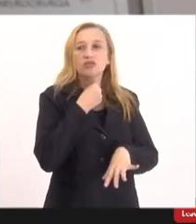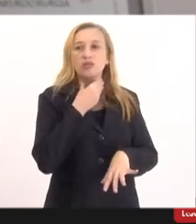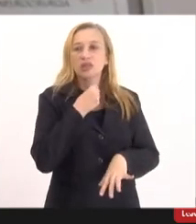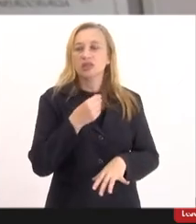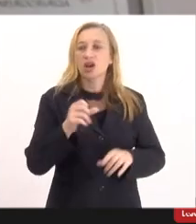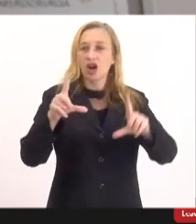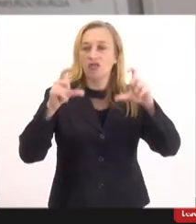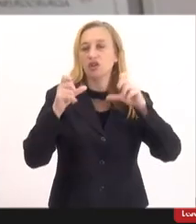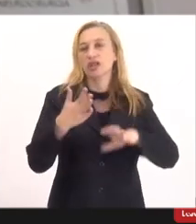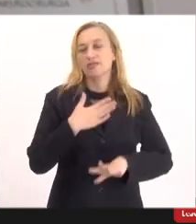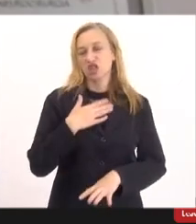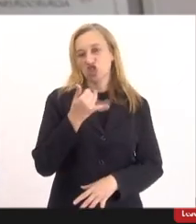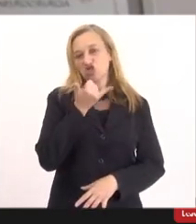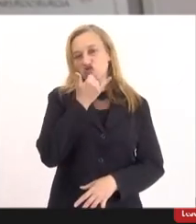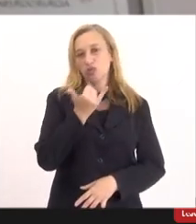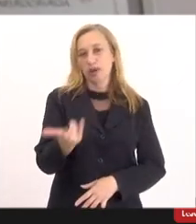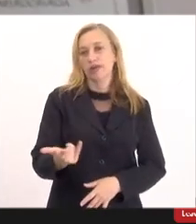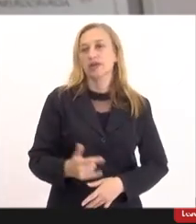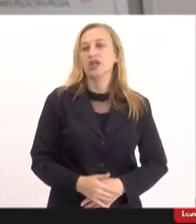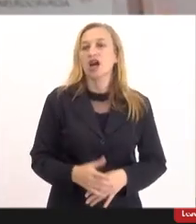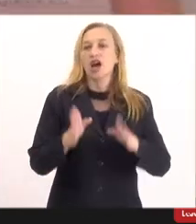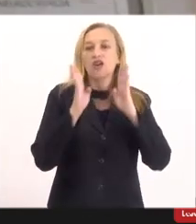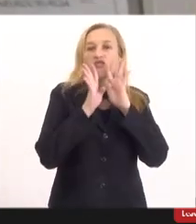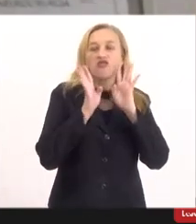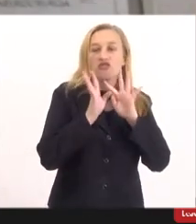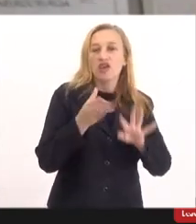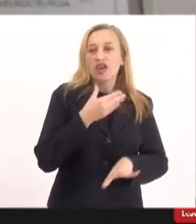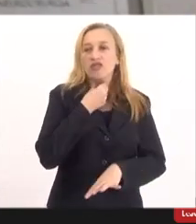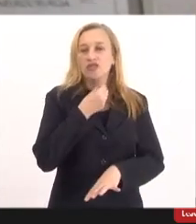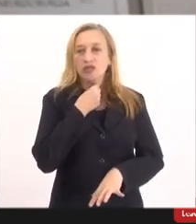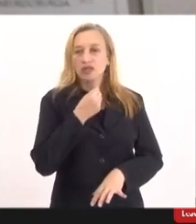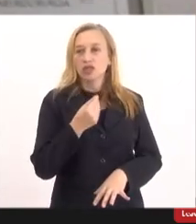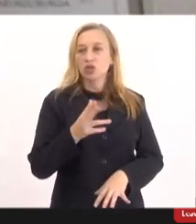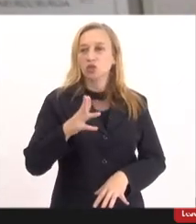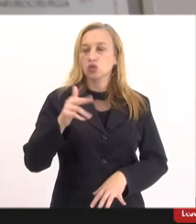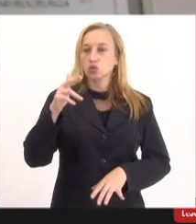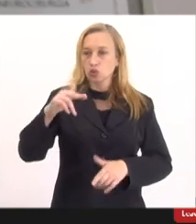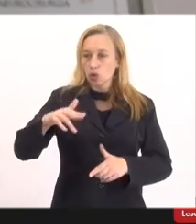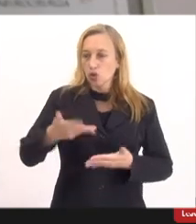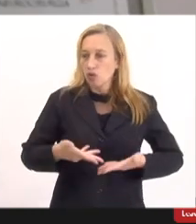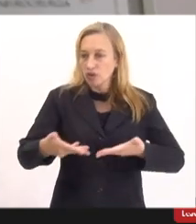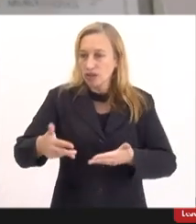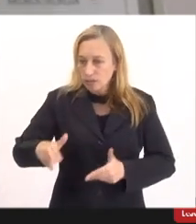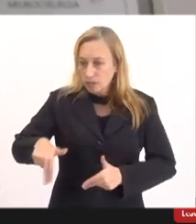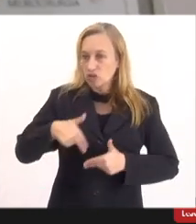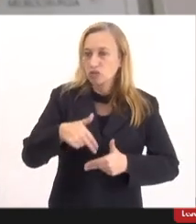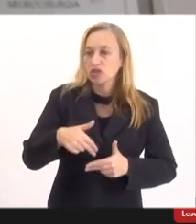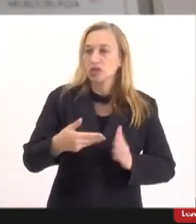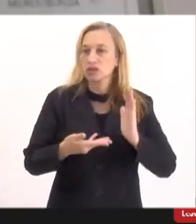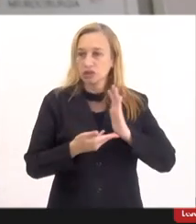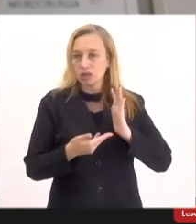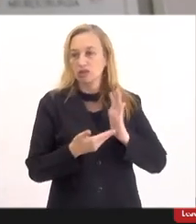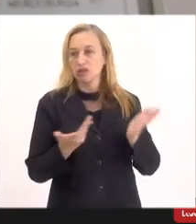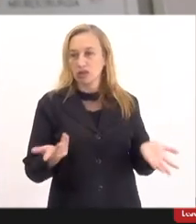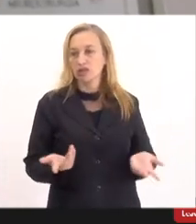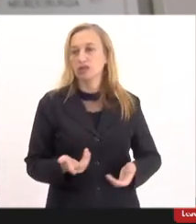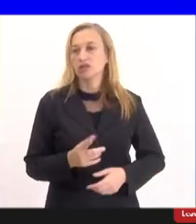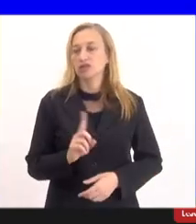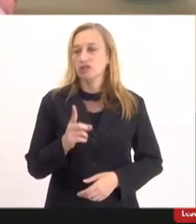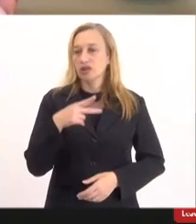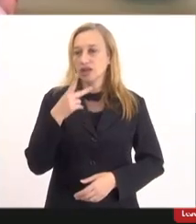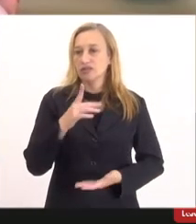então espero que o fake news jamais seria convidado para subir no Senado Federal se não fosse por